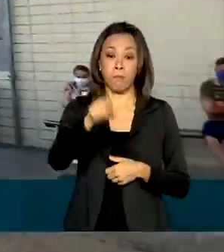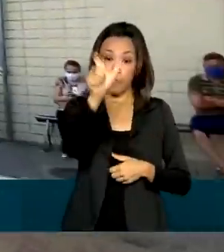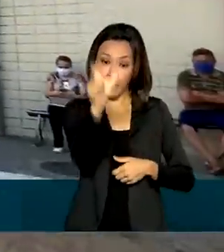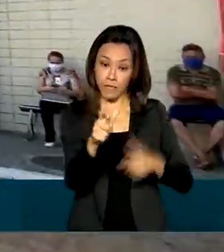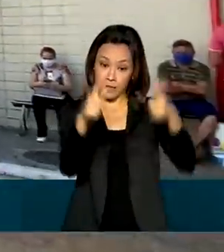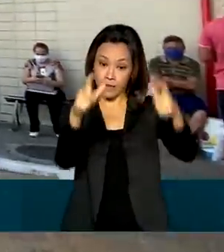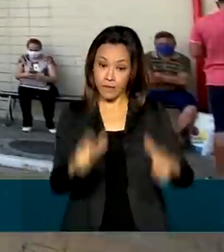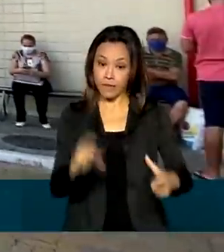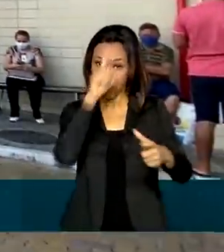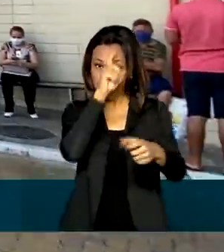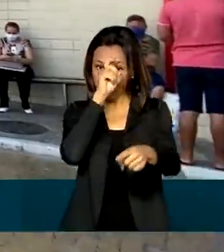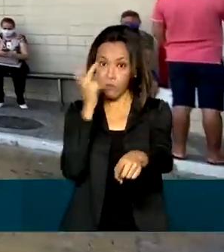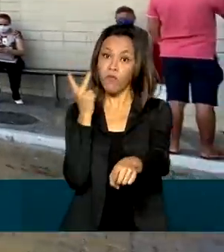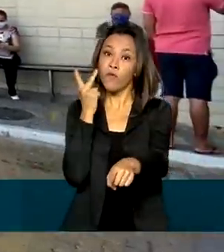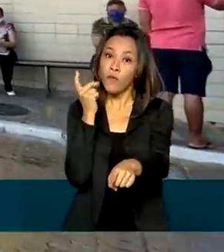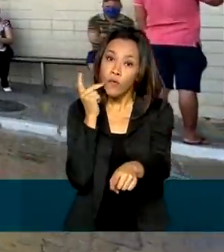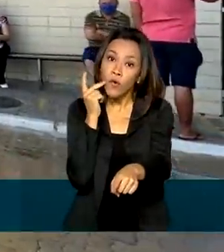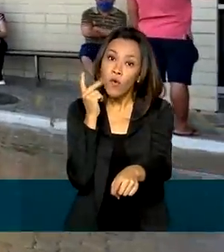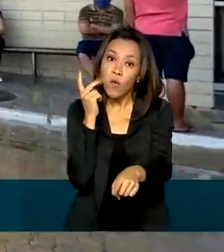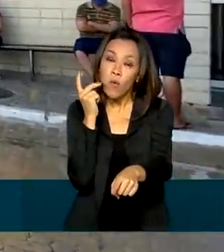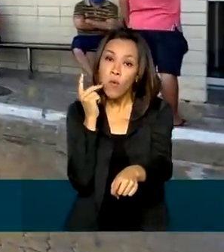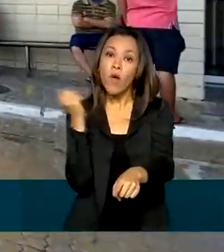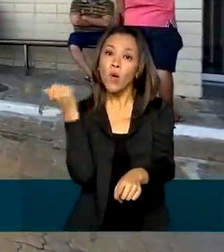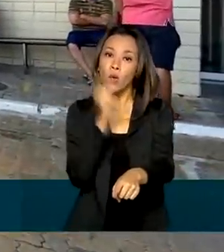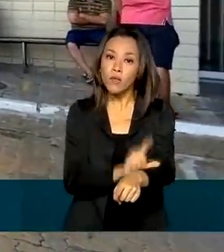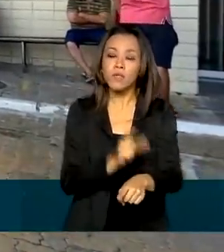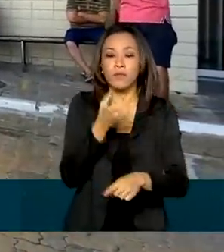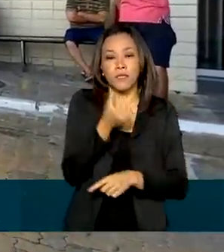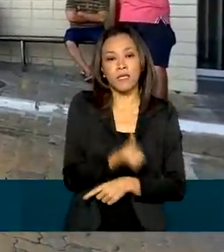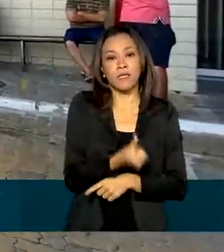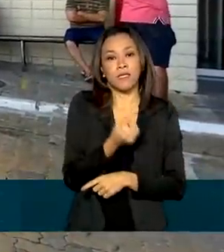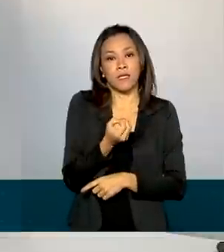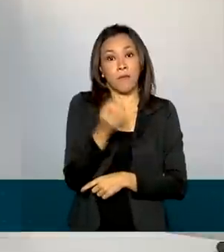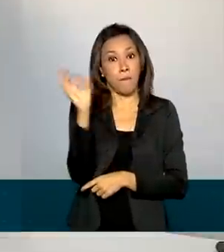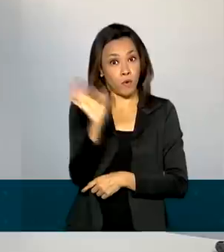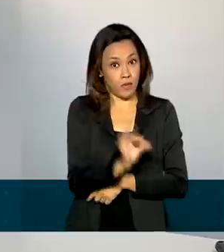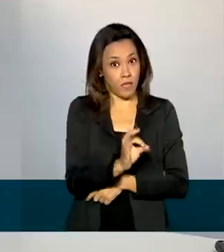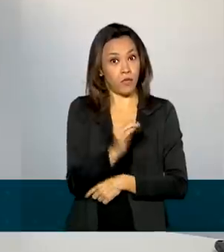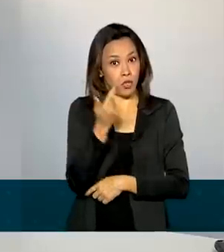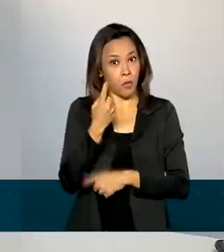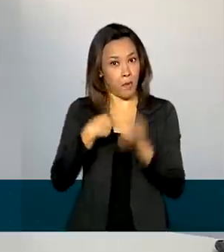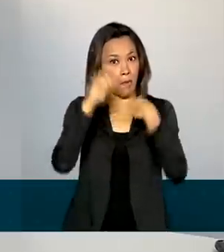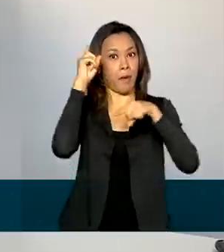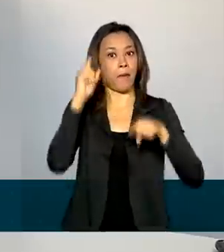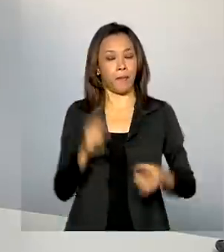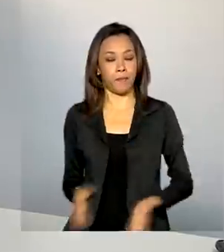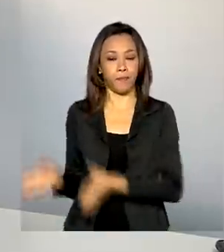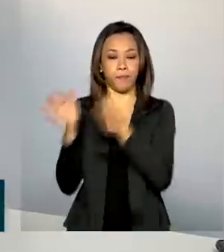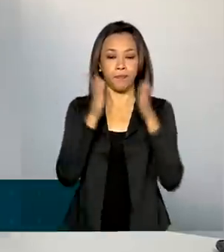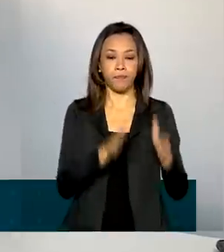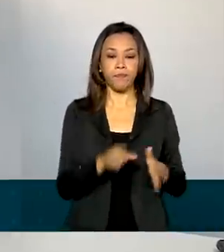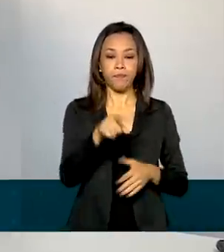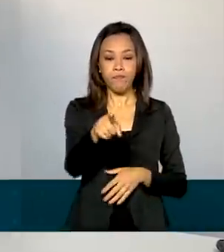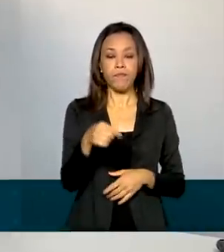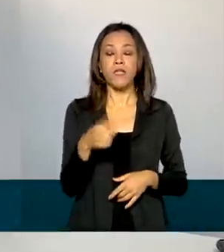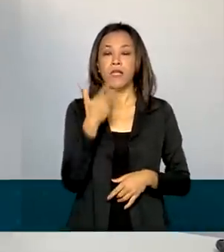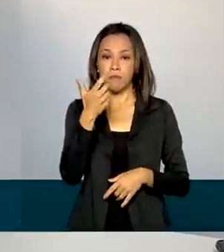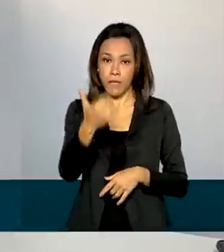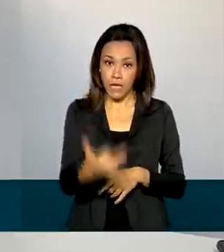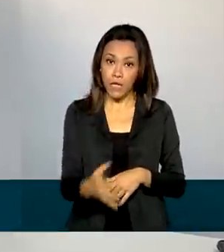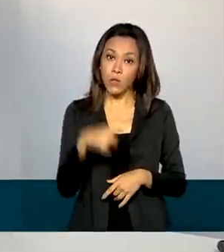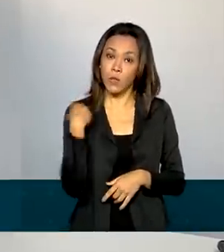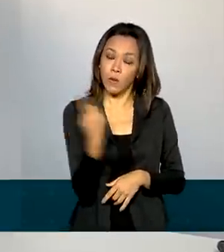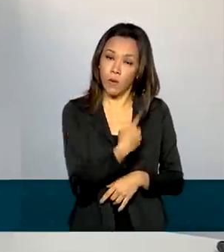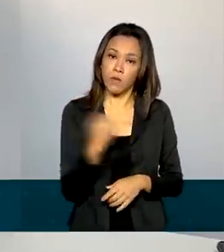Fortaleza, por exemplo, conseguiu atingir 60% de evolução. Nós tivemos um ganho enorme, principalmente